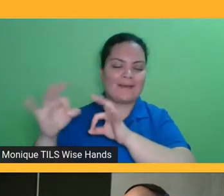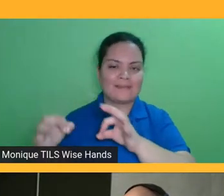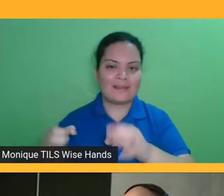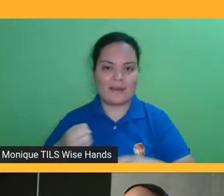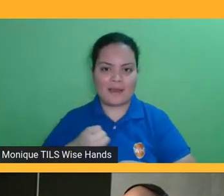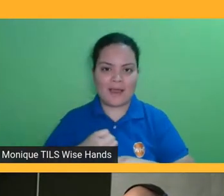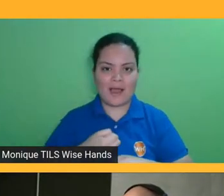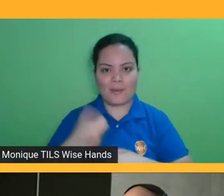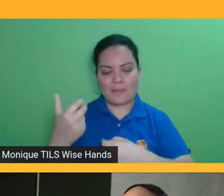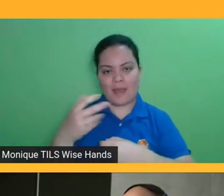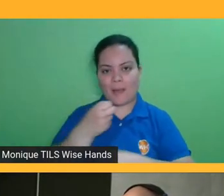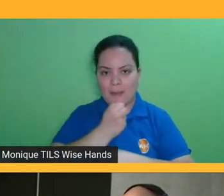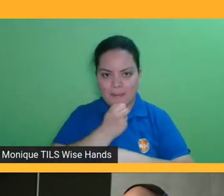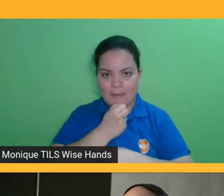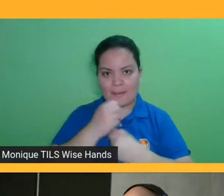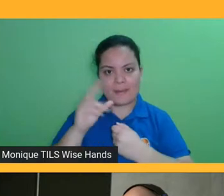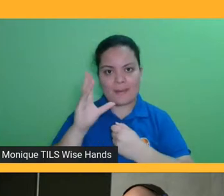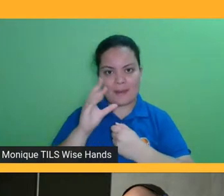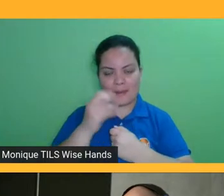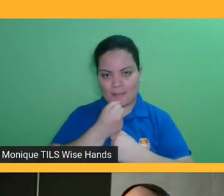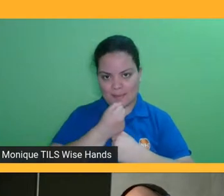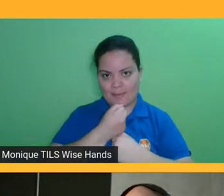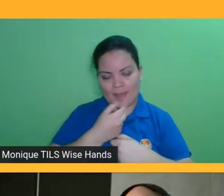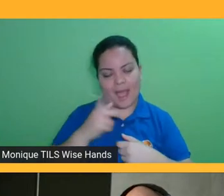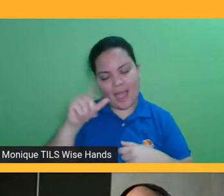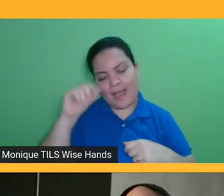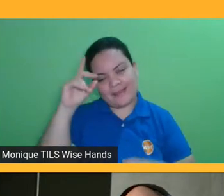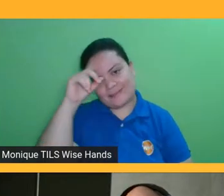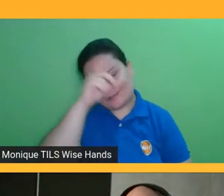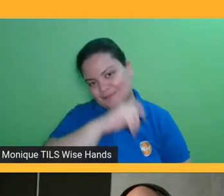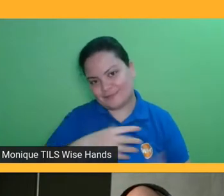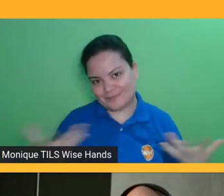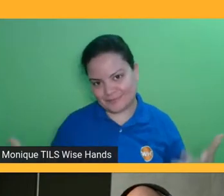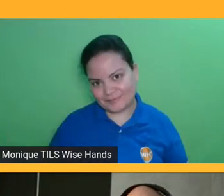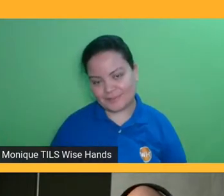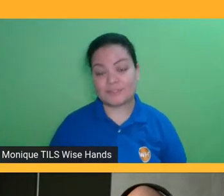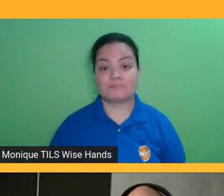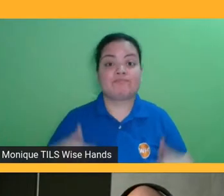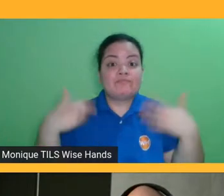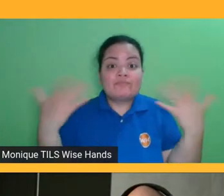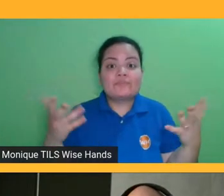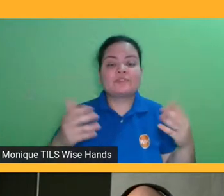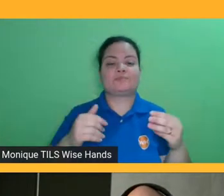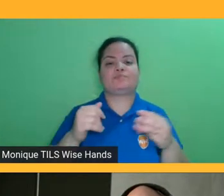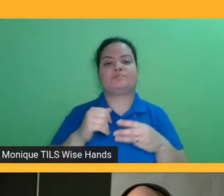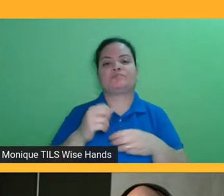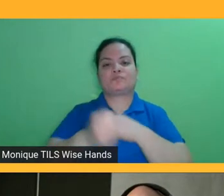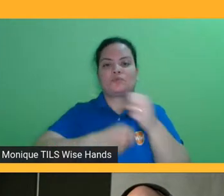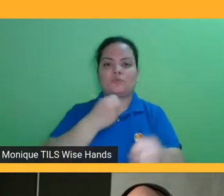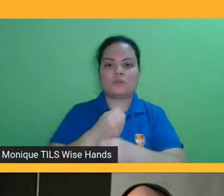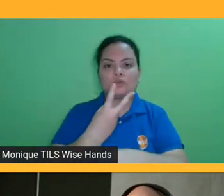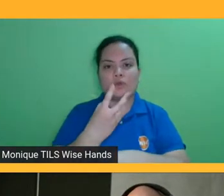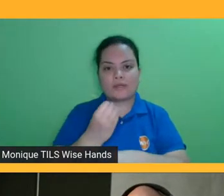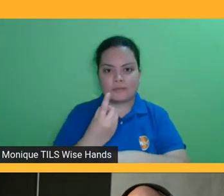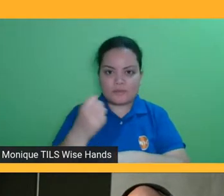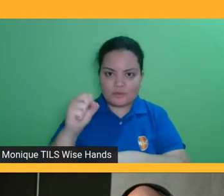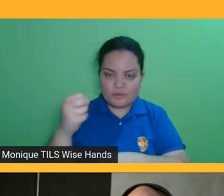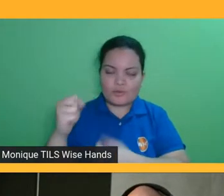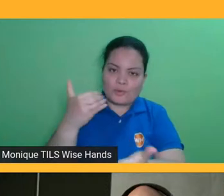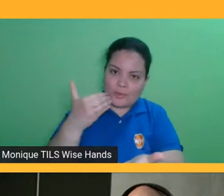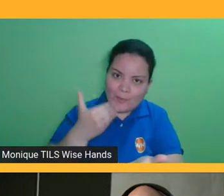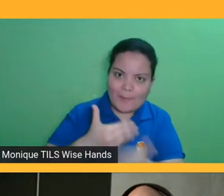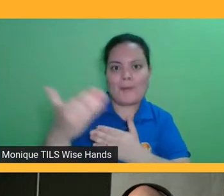hoje cento e poucos livros no formato de áudio, a companhia começou essa produção em 2018 e ao longo desses